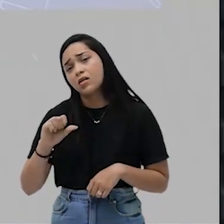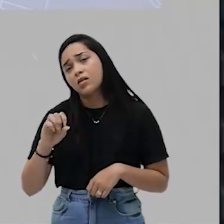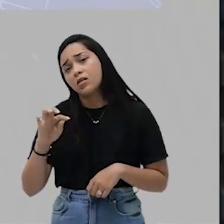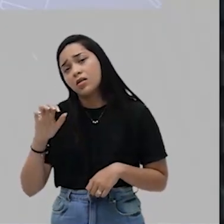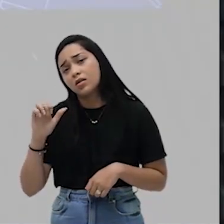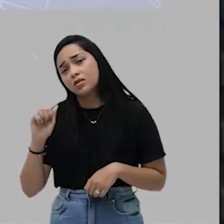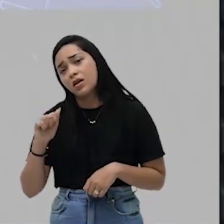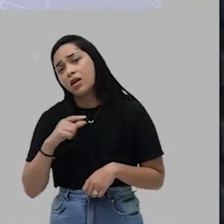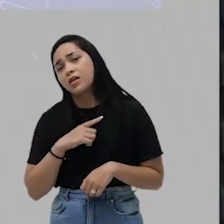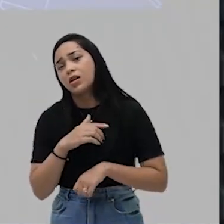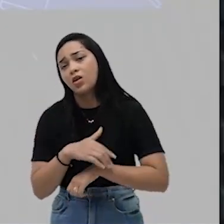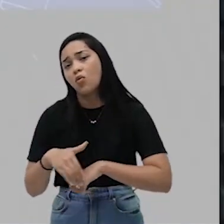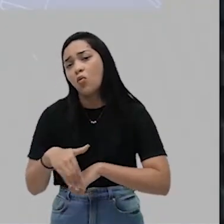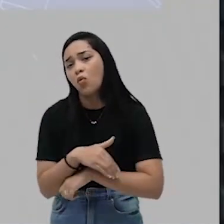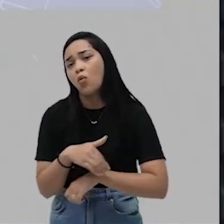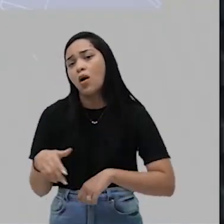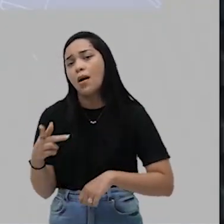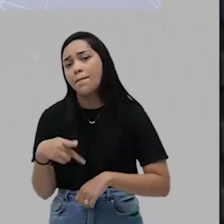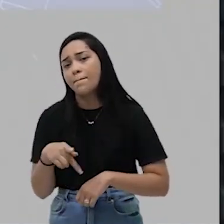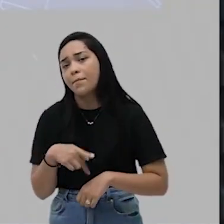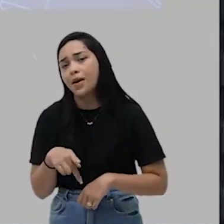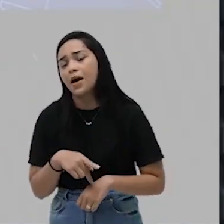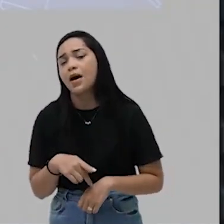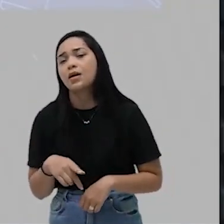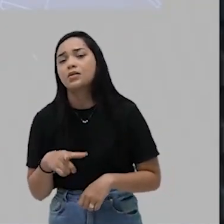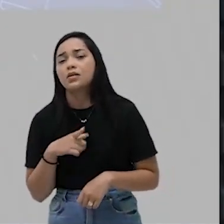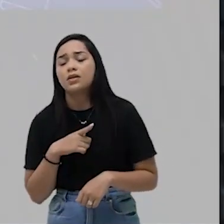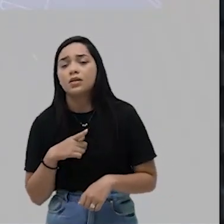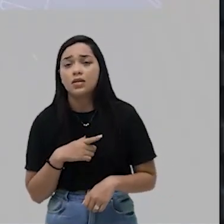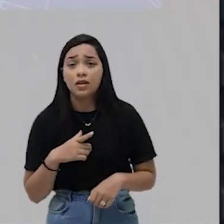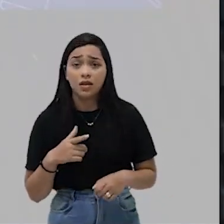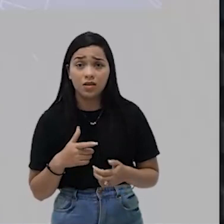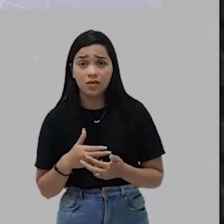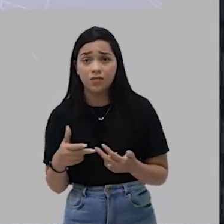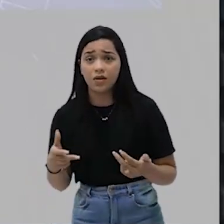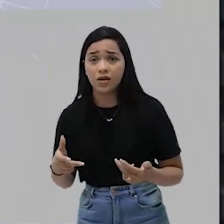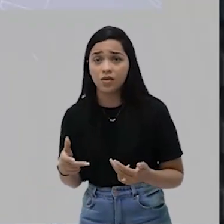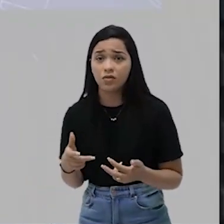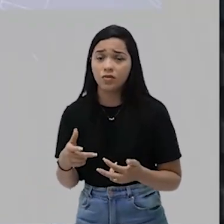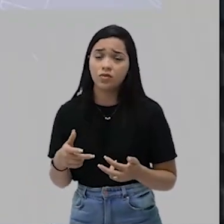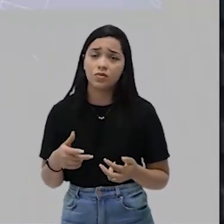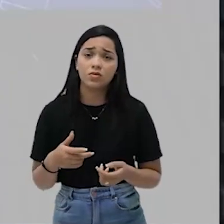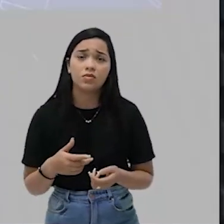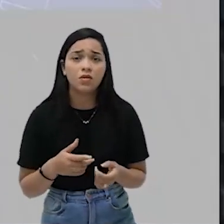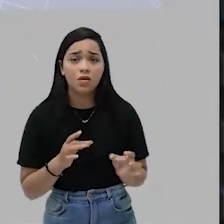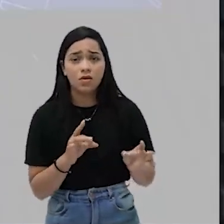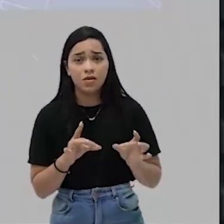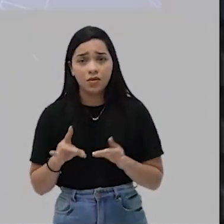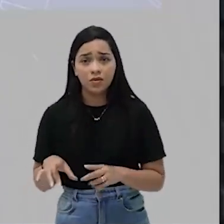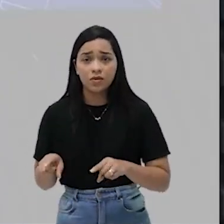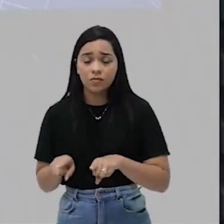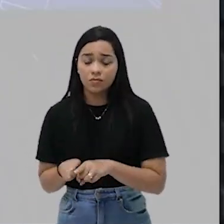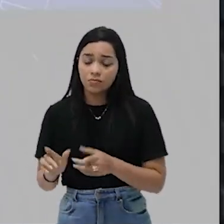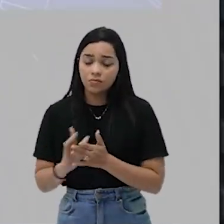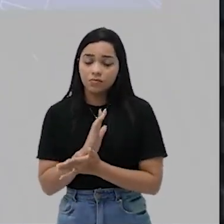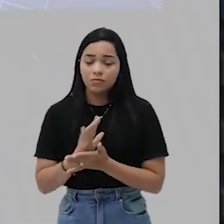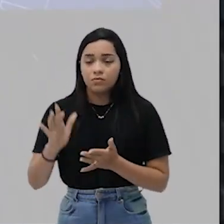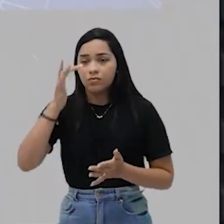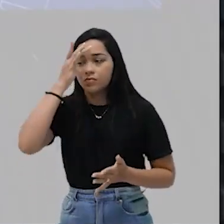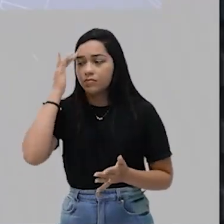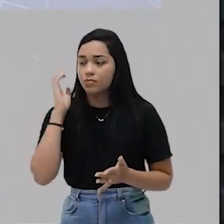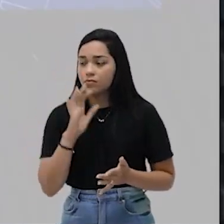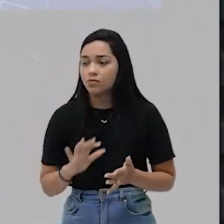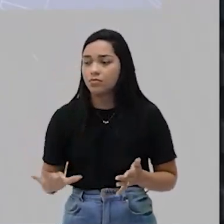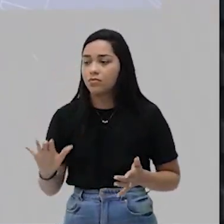você tem ruas, onde você tem praças, onde você tem portos, onde você tem mercados. Observe que alguns europeus,